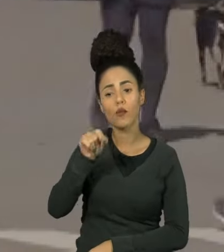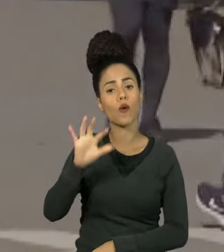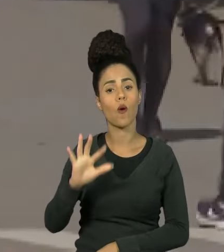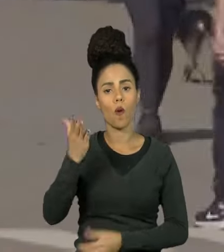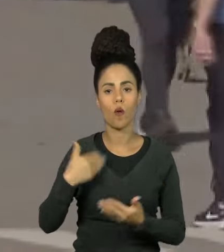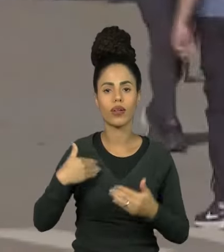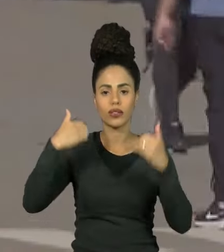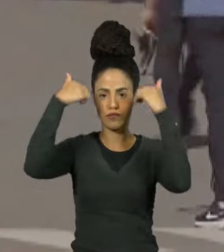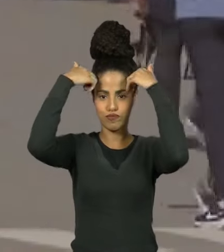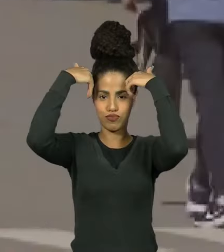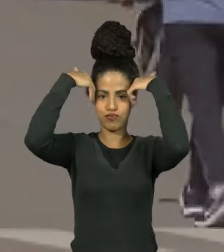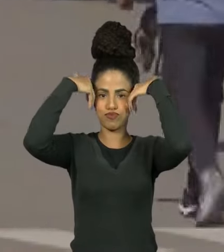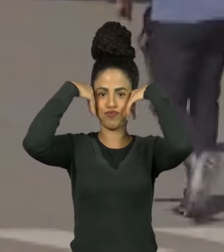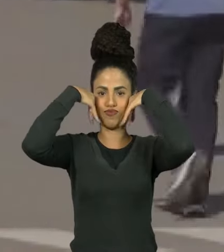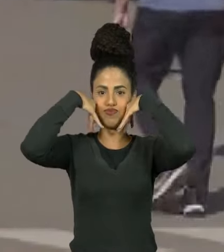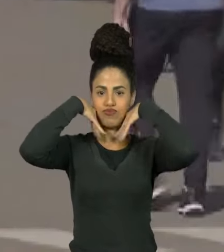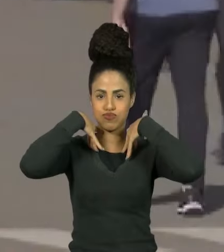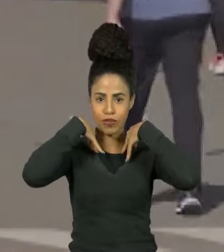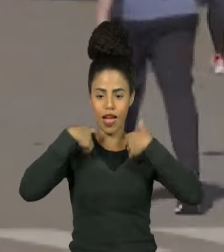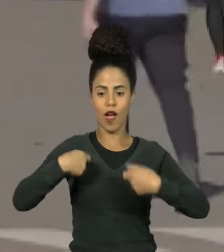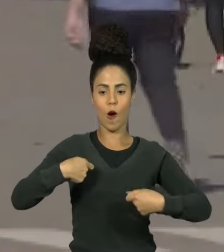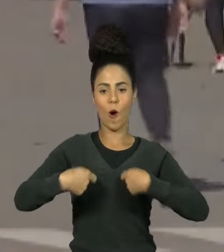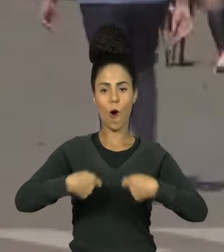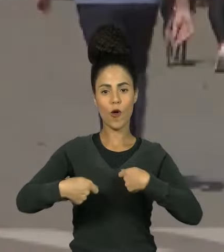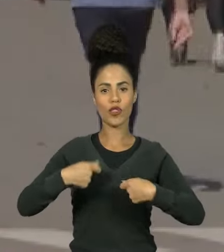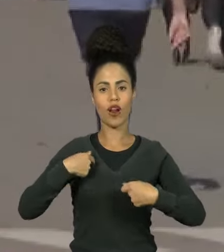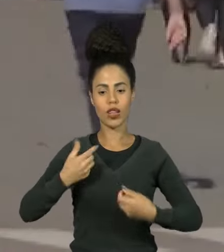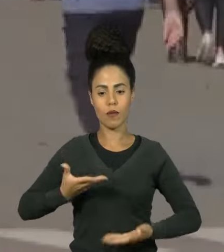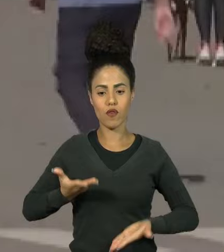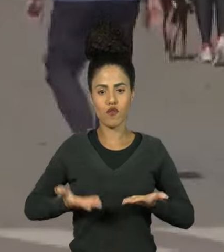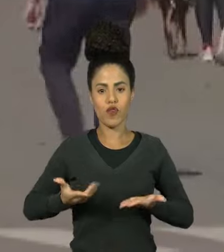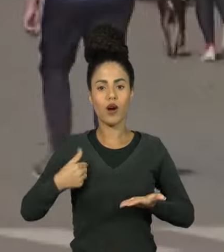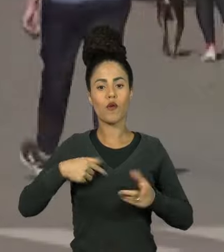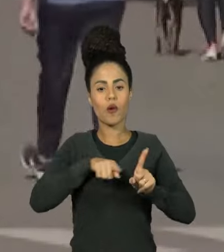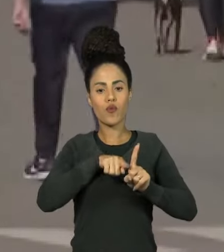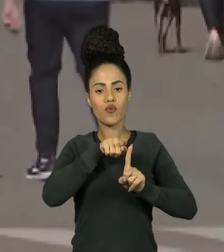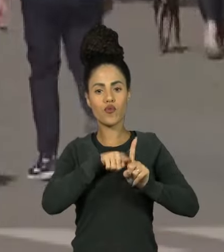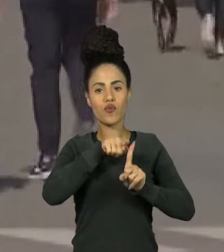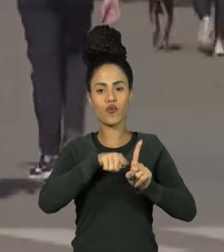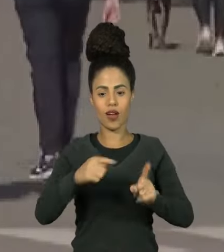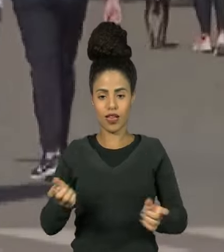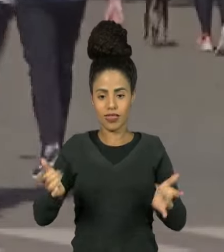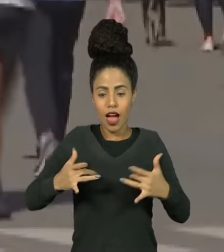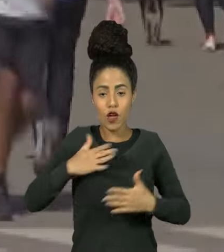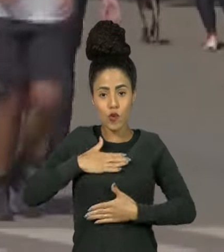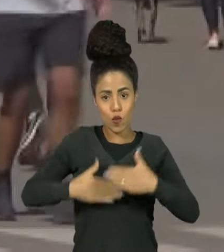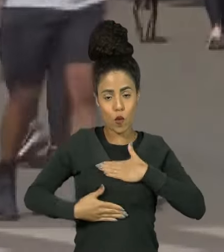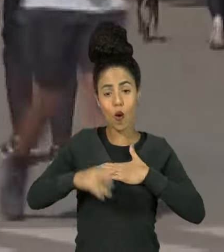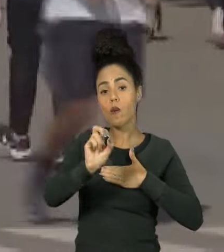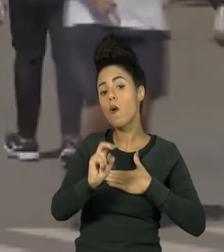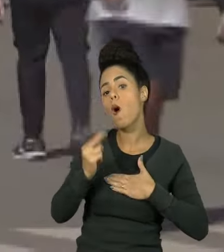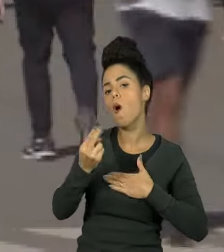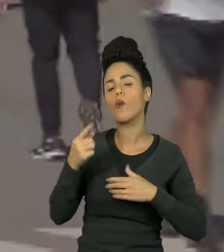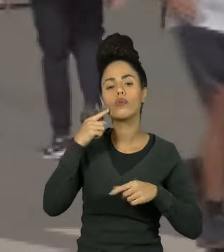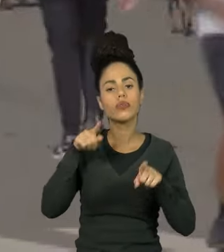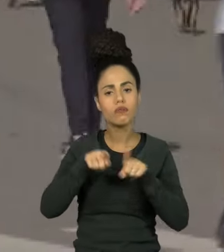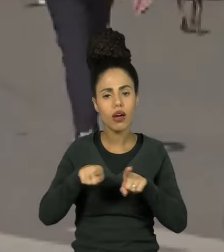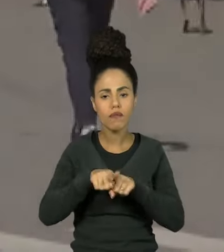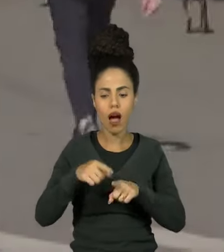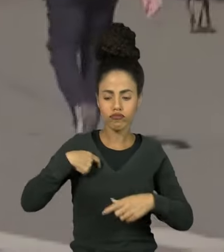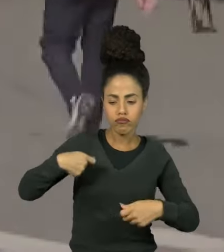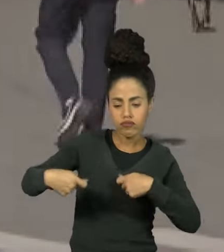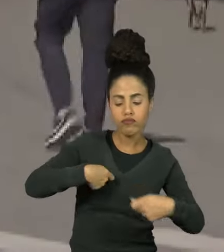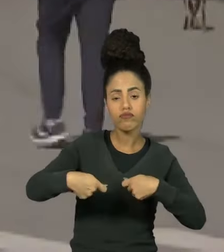suor, que é uma forma de perder líquido, de resfriar o organismo, ou de fazer uma vasodilatação